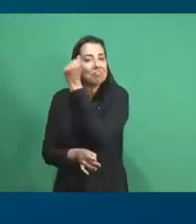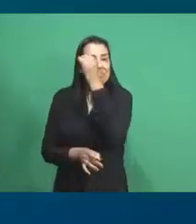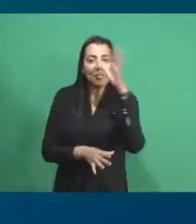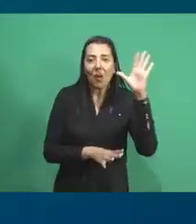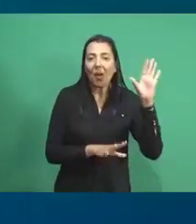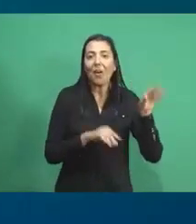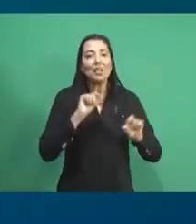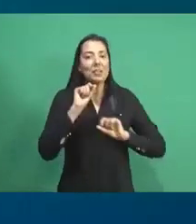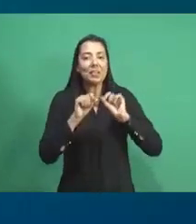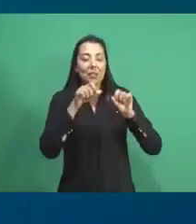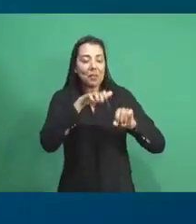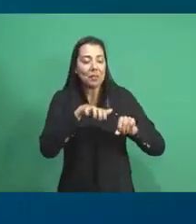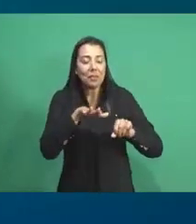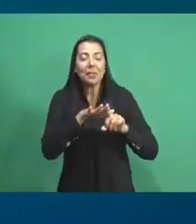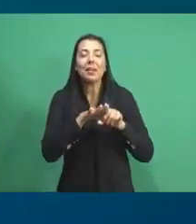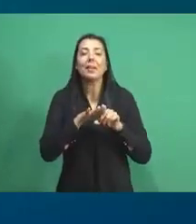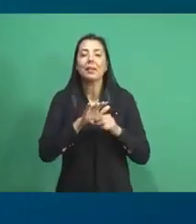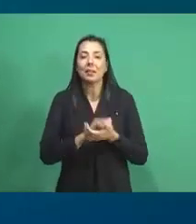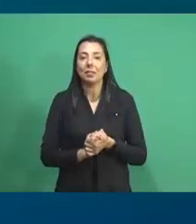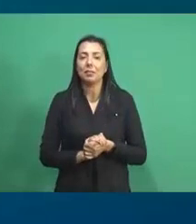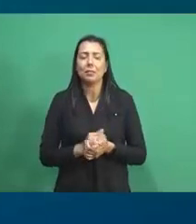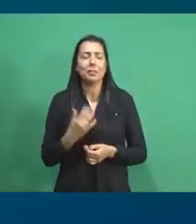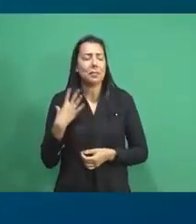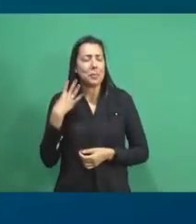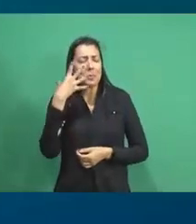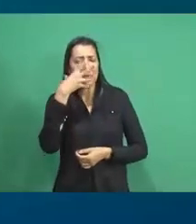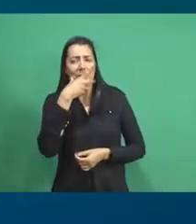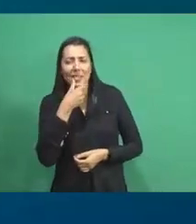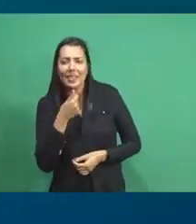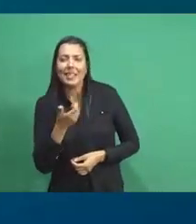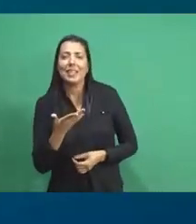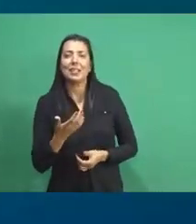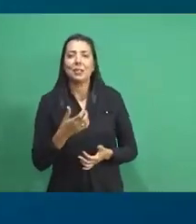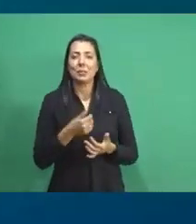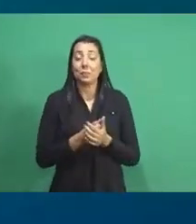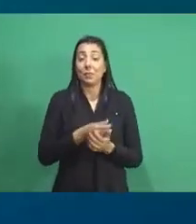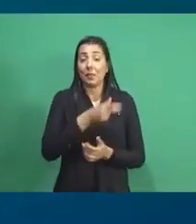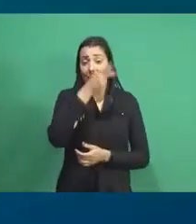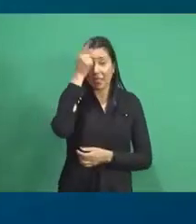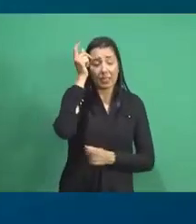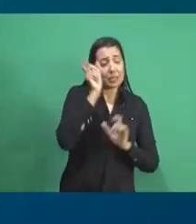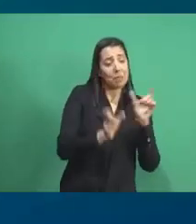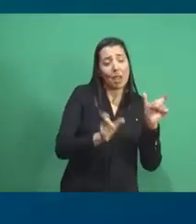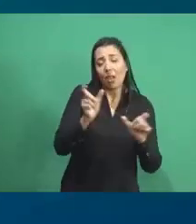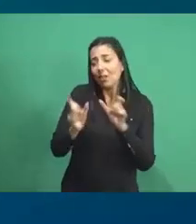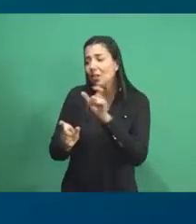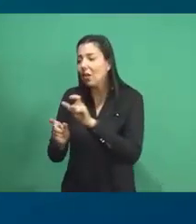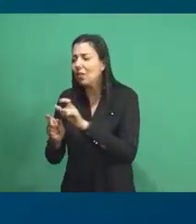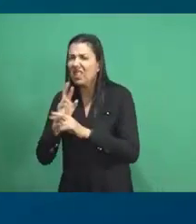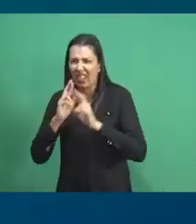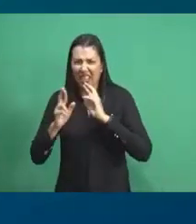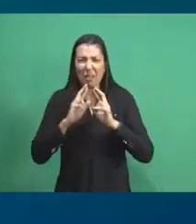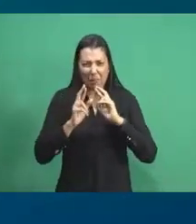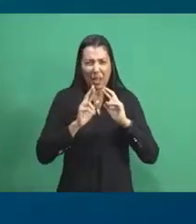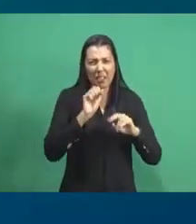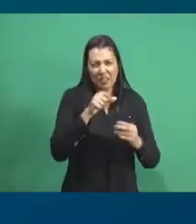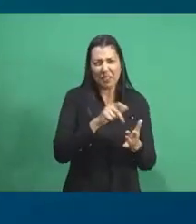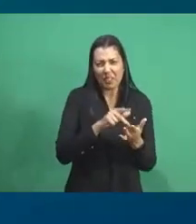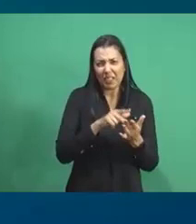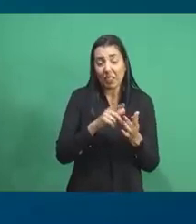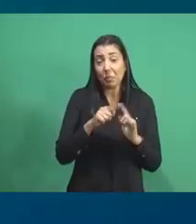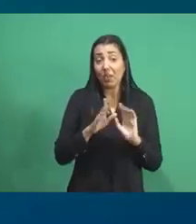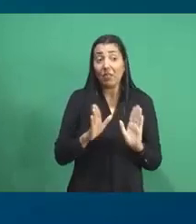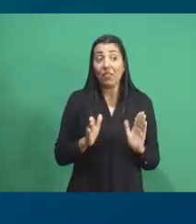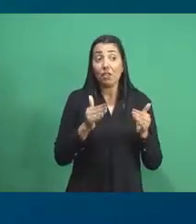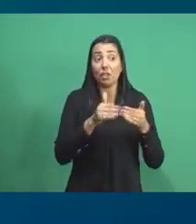é um ambiente lindo, que as pessoas reclamaram muito porque ele estava